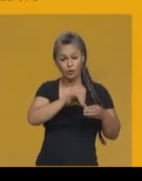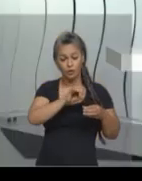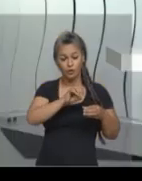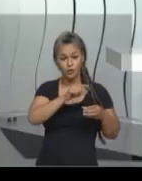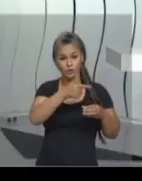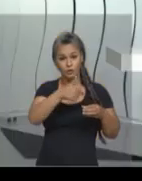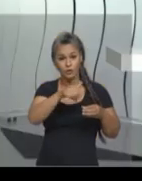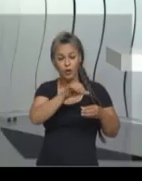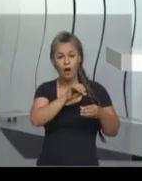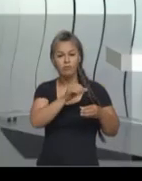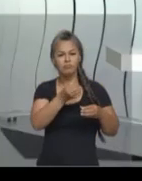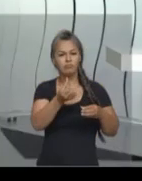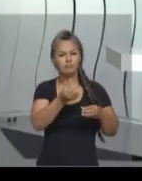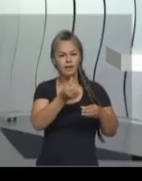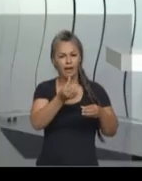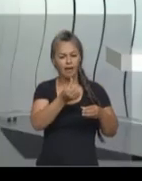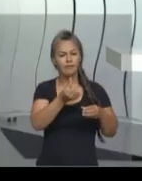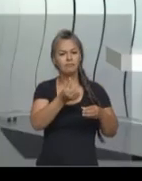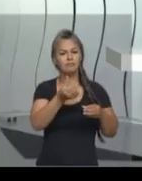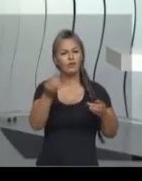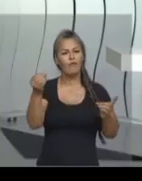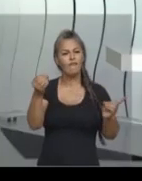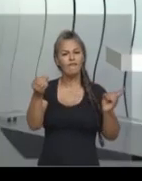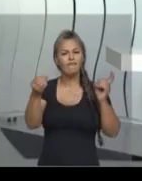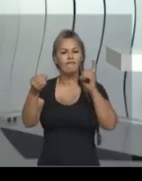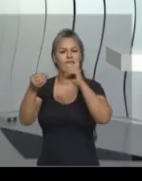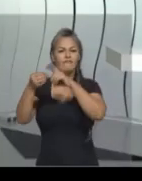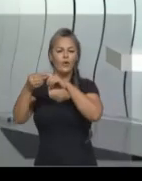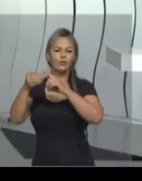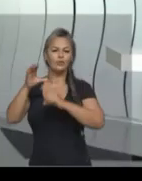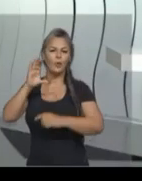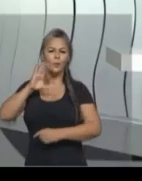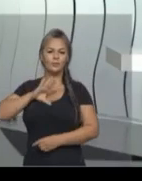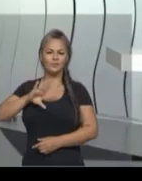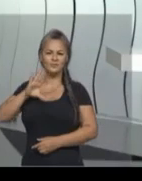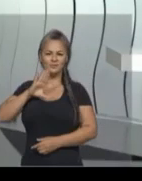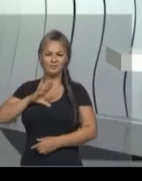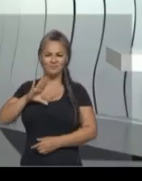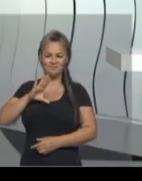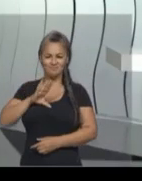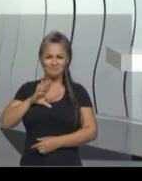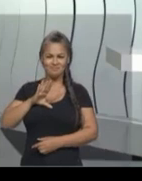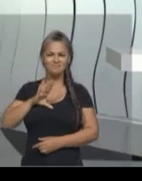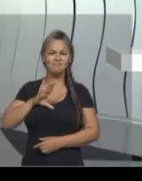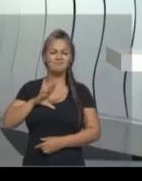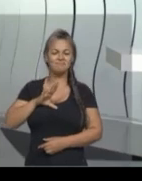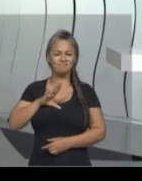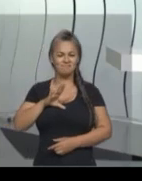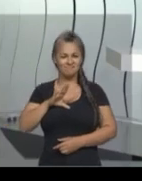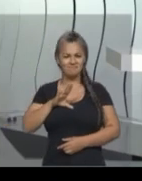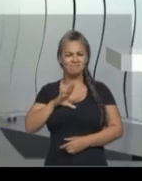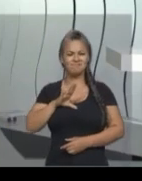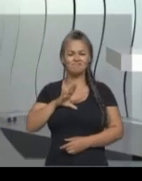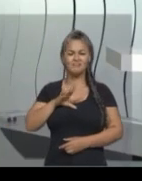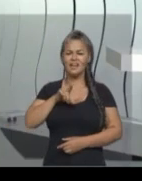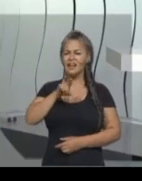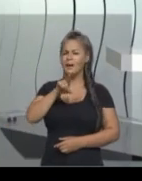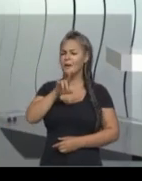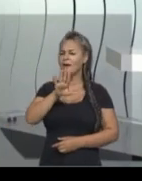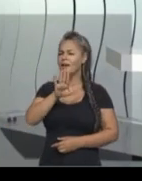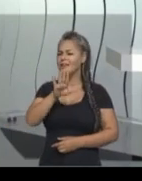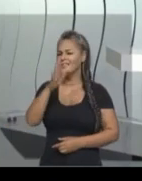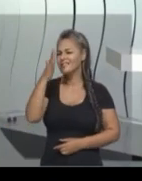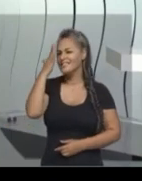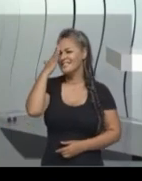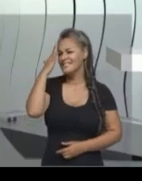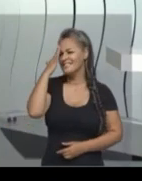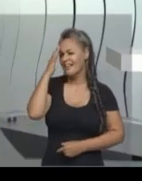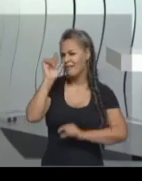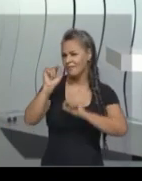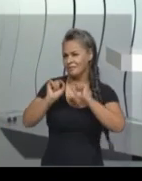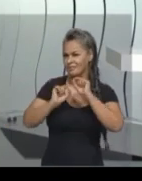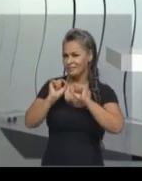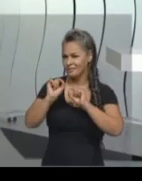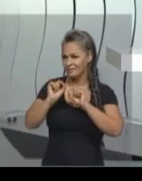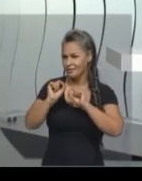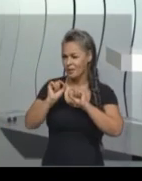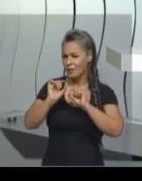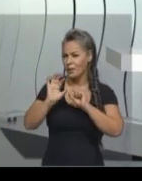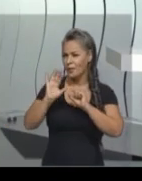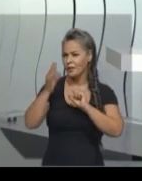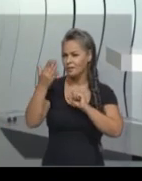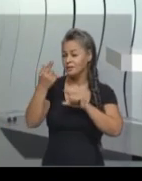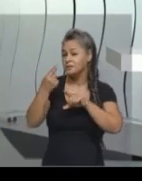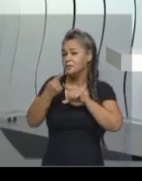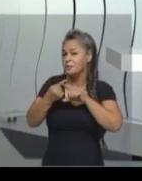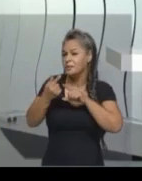Janeiro a Portugal. Você se lembra por que isso aconteceu? Você estudou esse